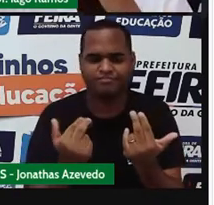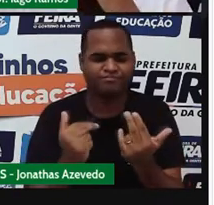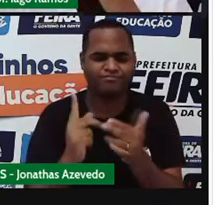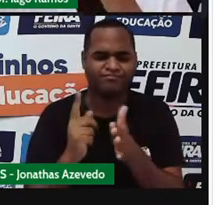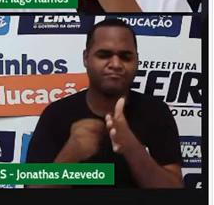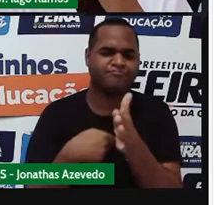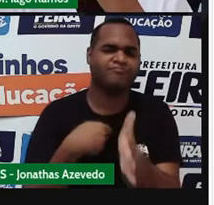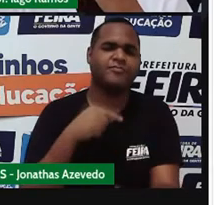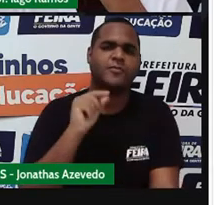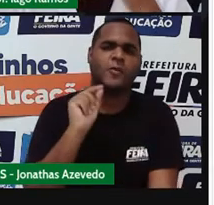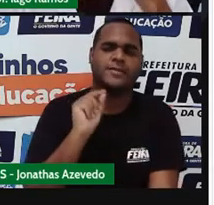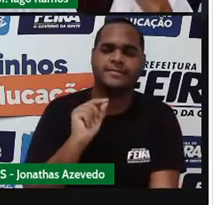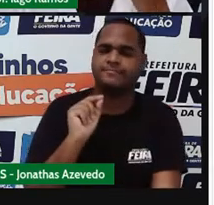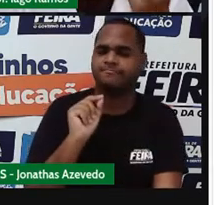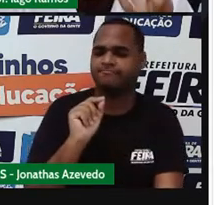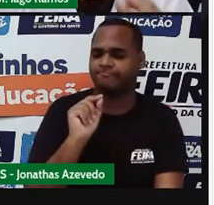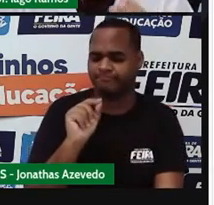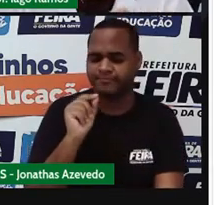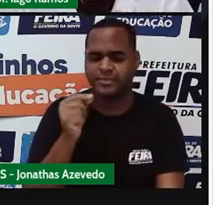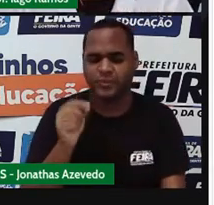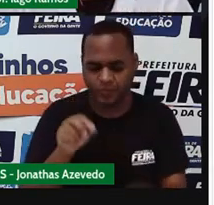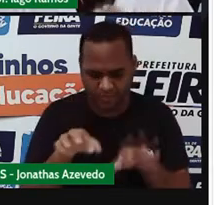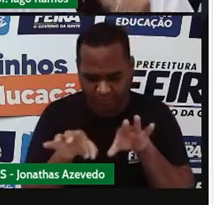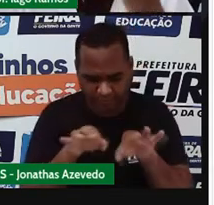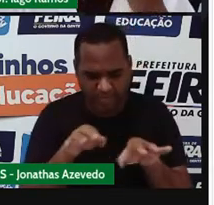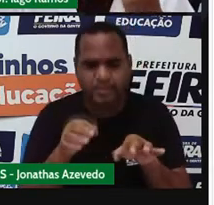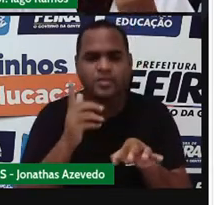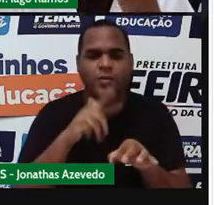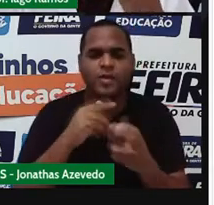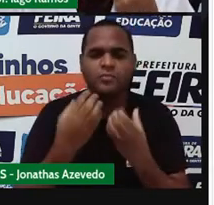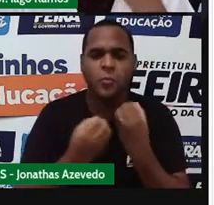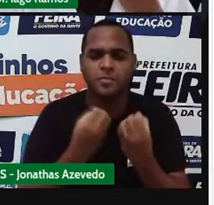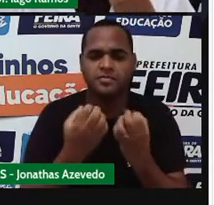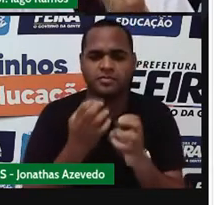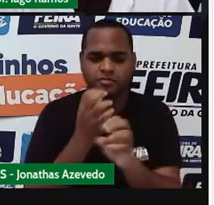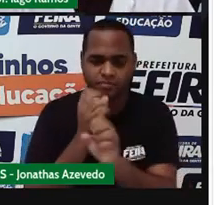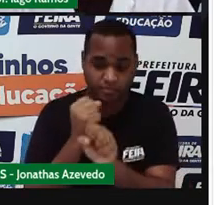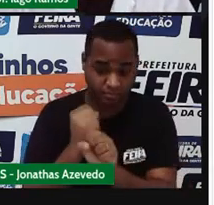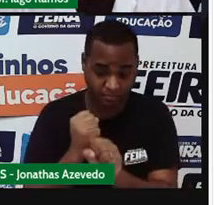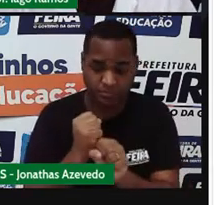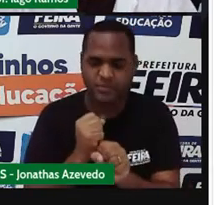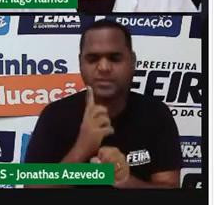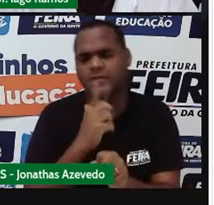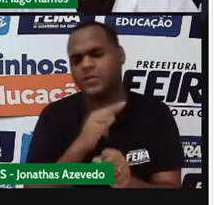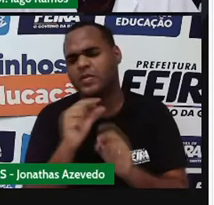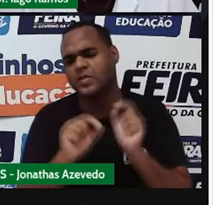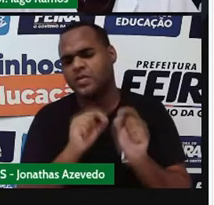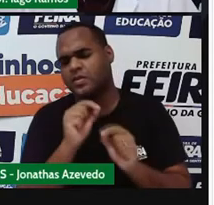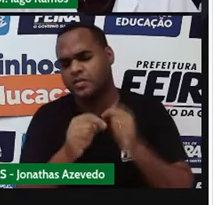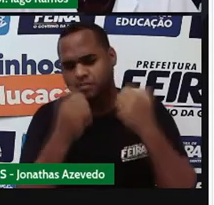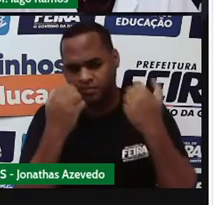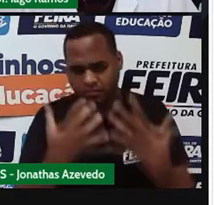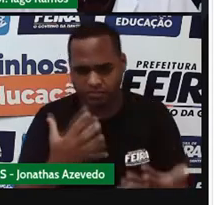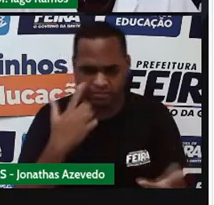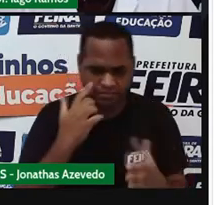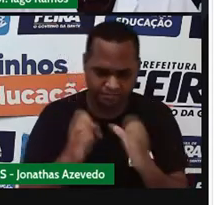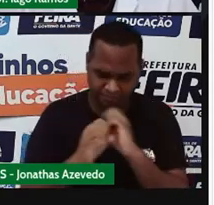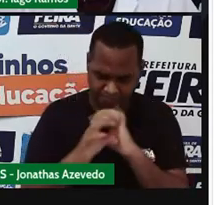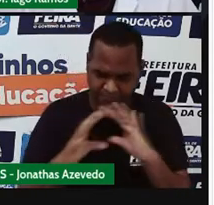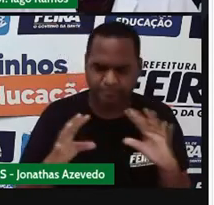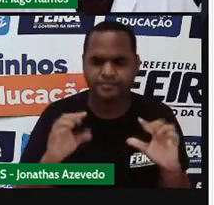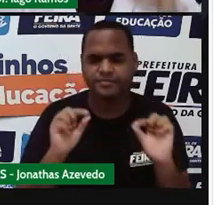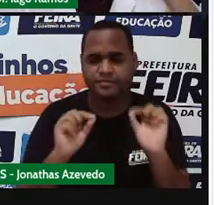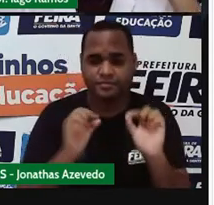assim, professor, e como é que eu faço pra resolver isso? Quais são os cálculos que eu faço, professor? Pra descobrir qual é o